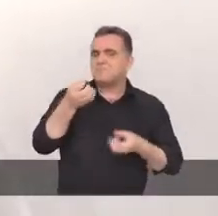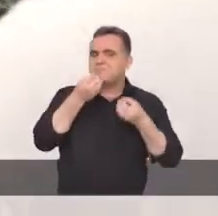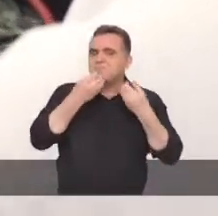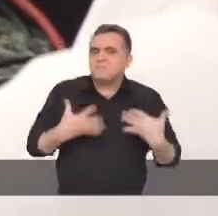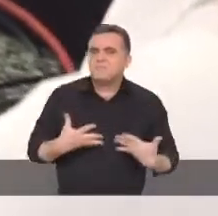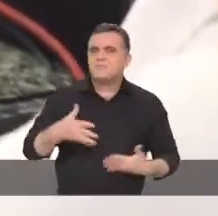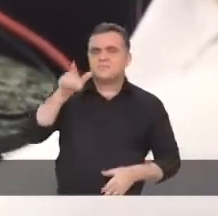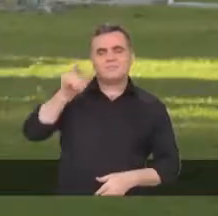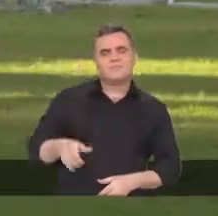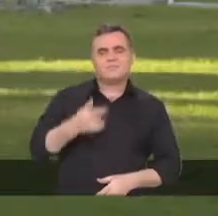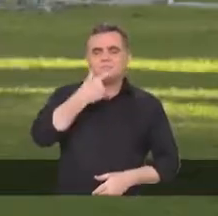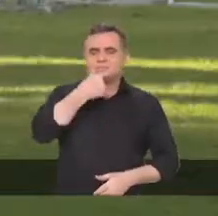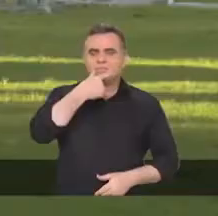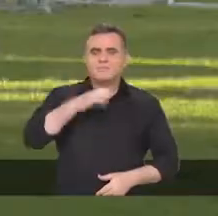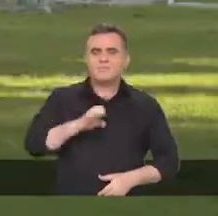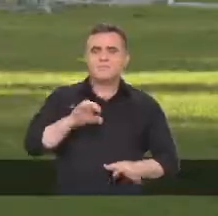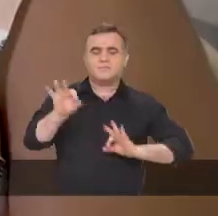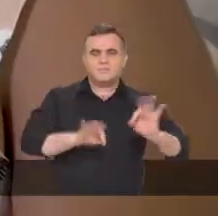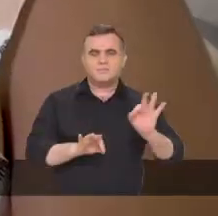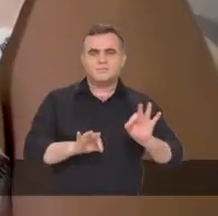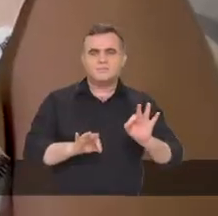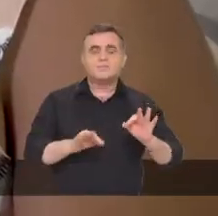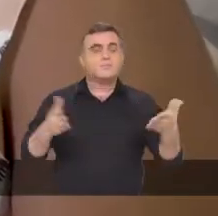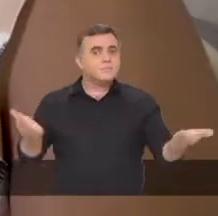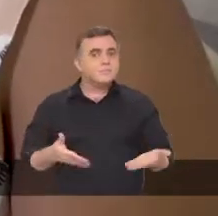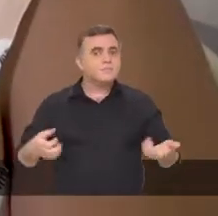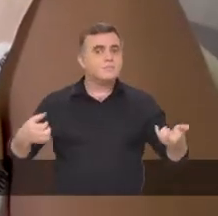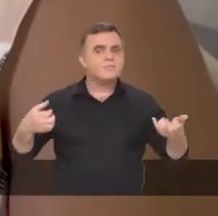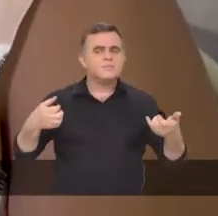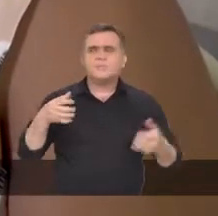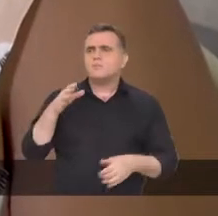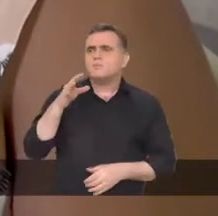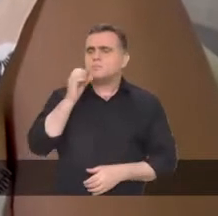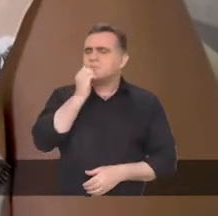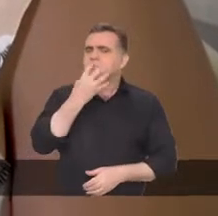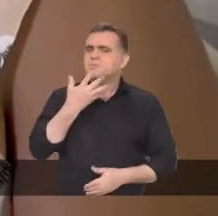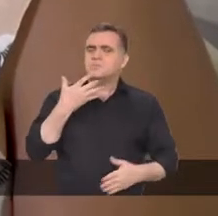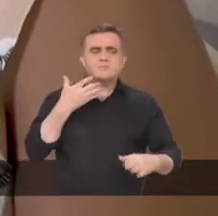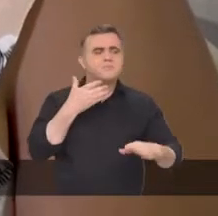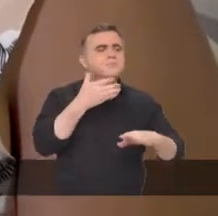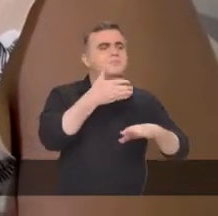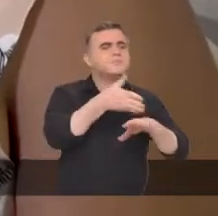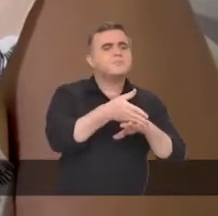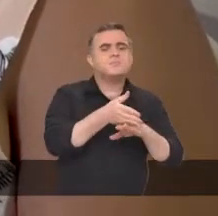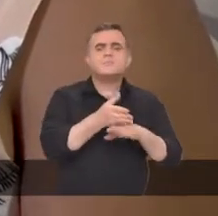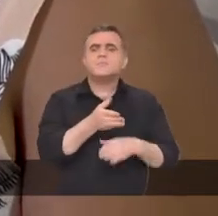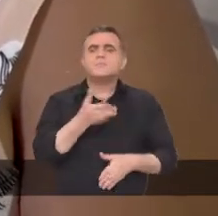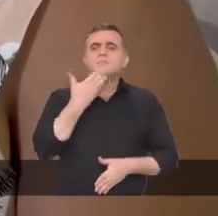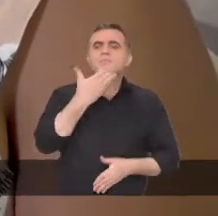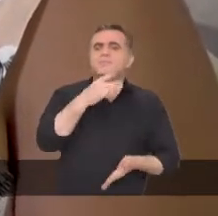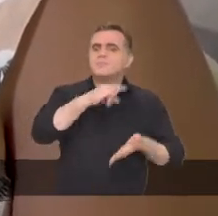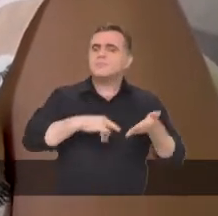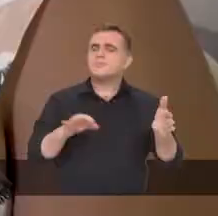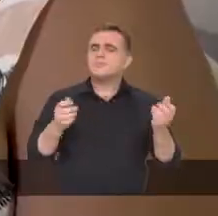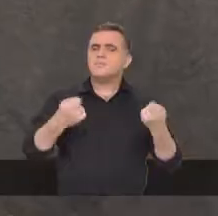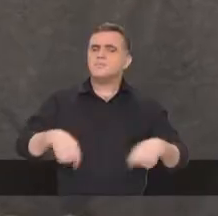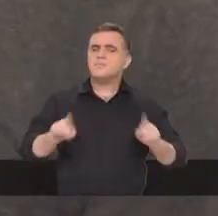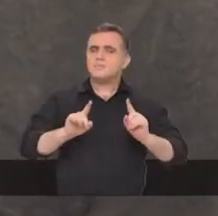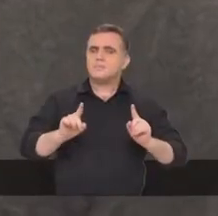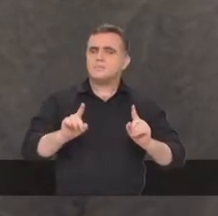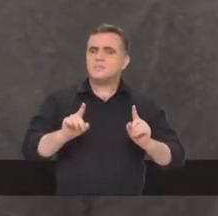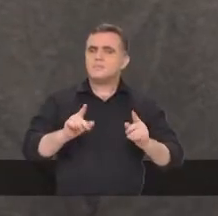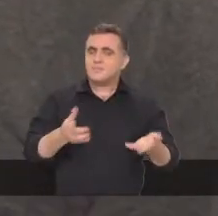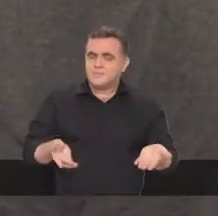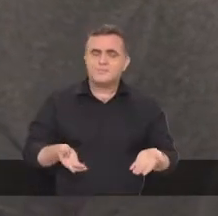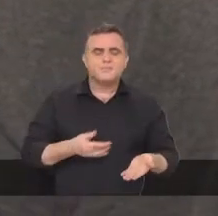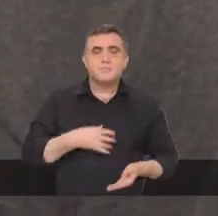tornando realidade pra você. Ficou mais prático e fácil a gente fazer. Não precisa a gente se deslocar até a Prefeitura pra pedir algum documento. Então